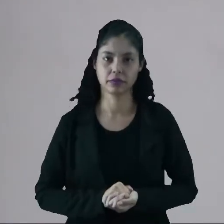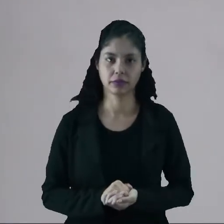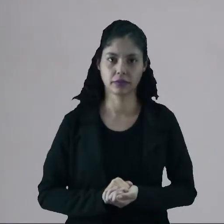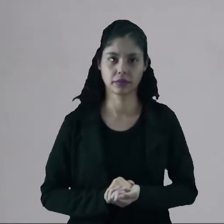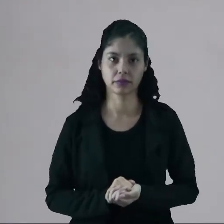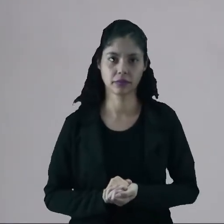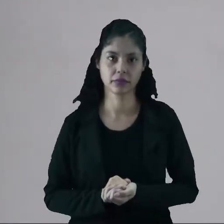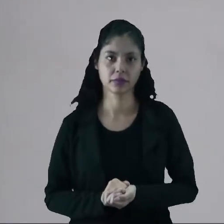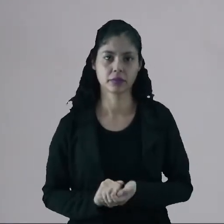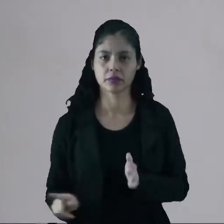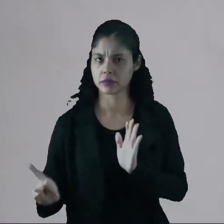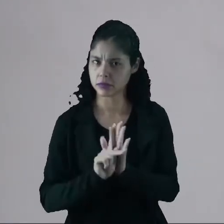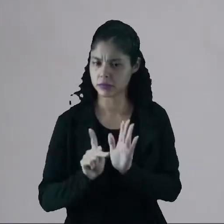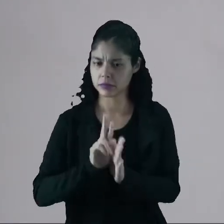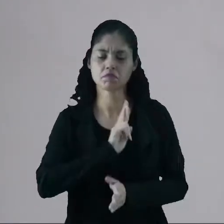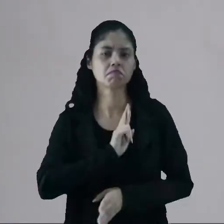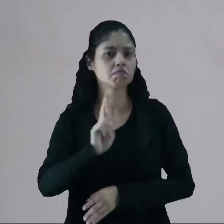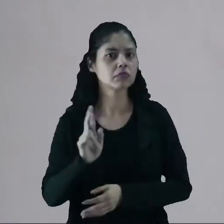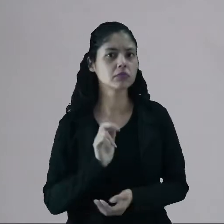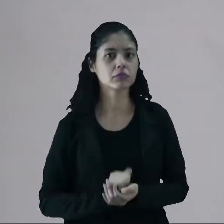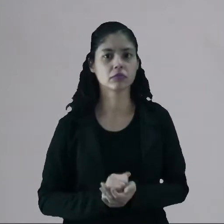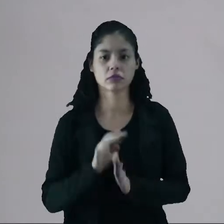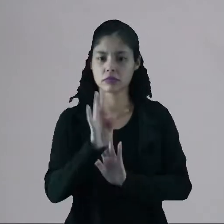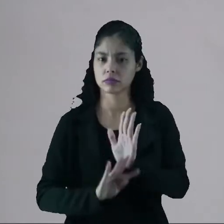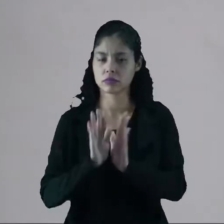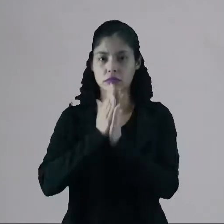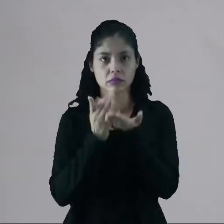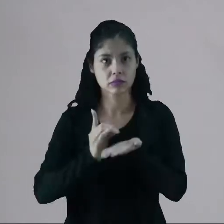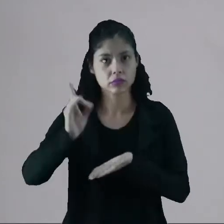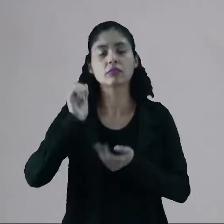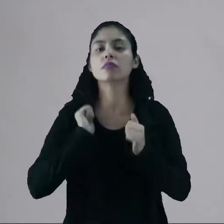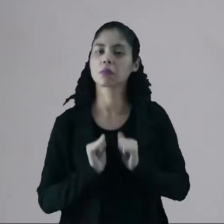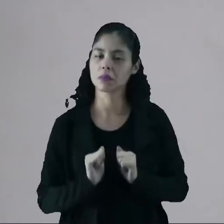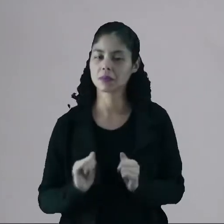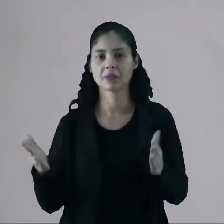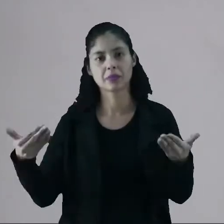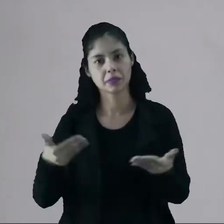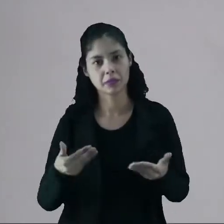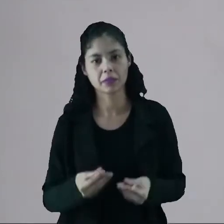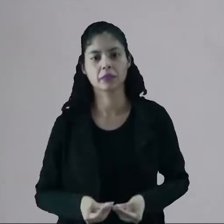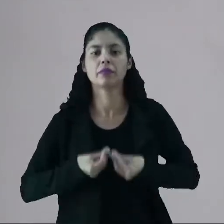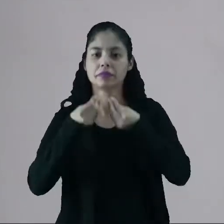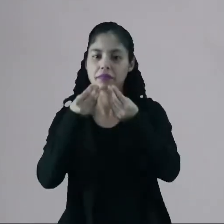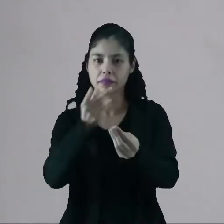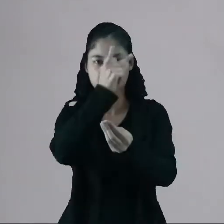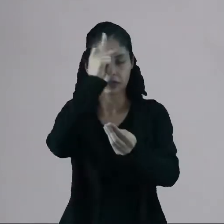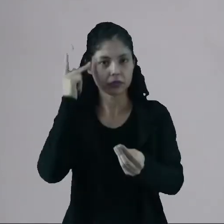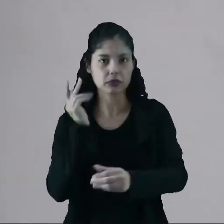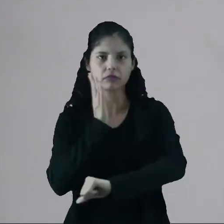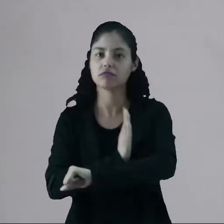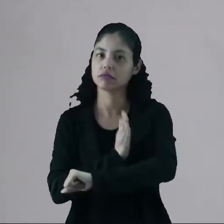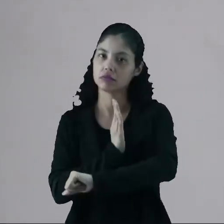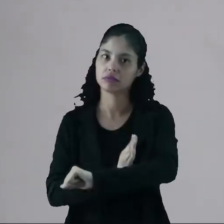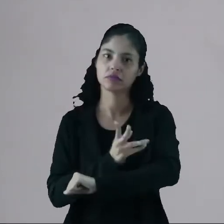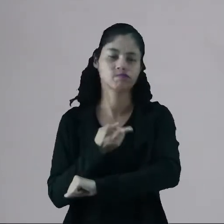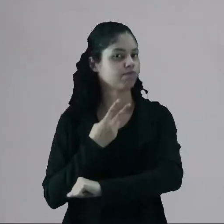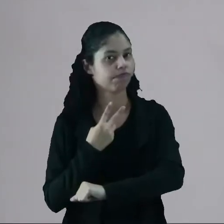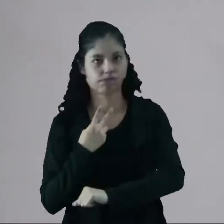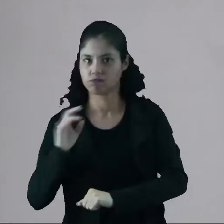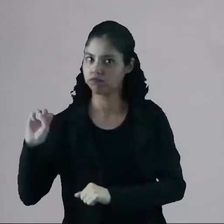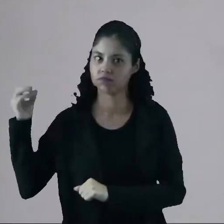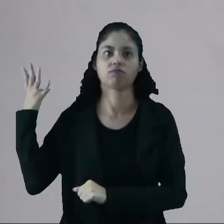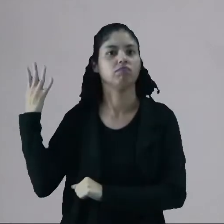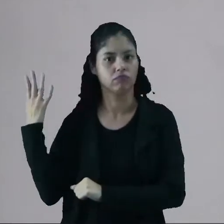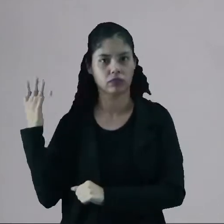a própria religião, textos bíblicos, podem agora estar na mão das pessoas, o que na Idade Média não acontecia,